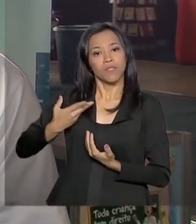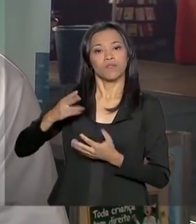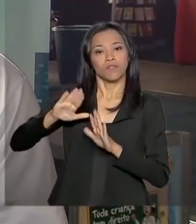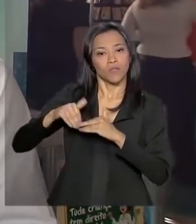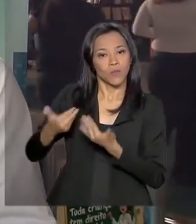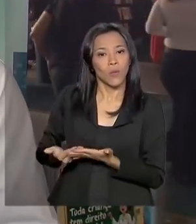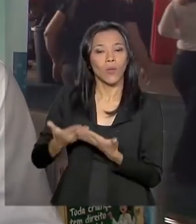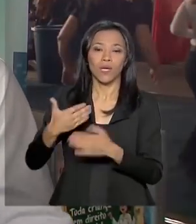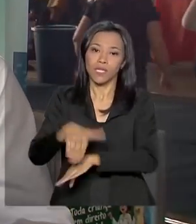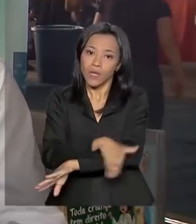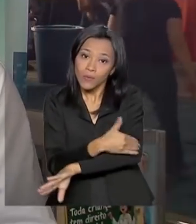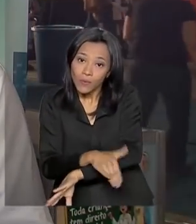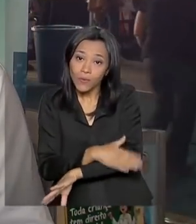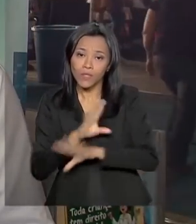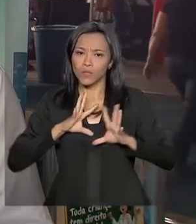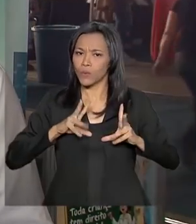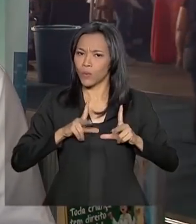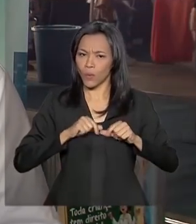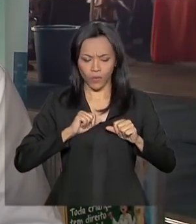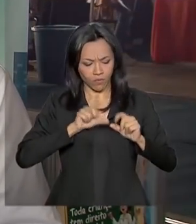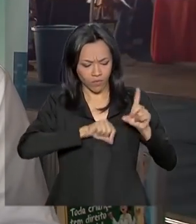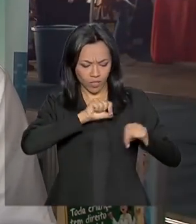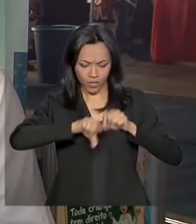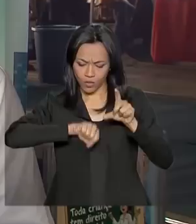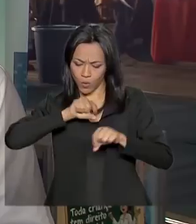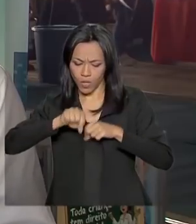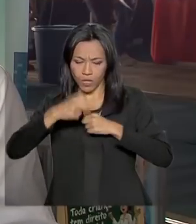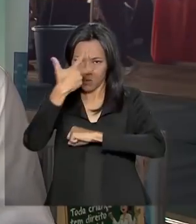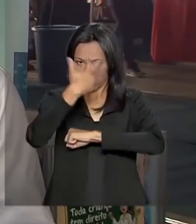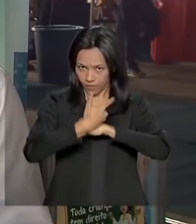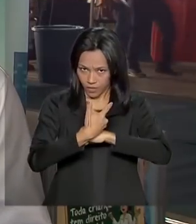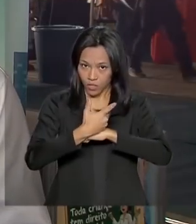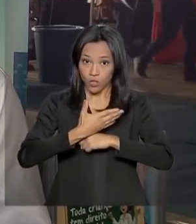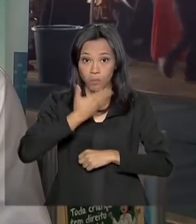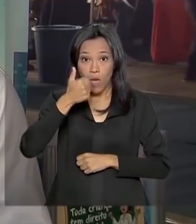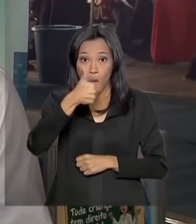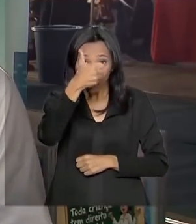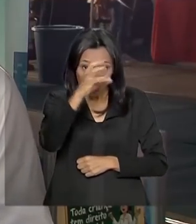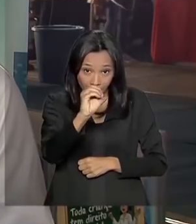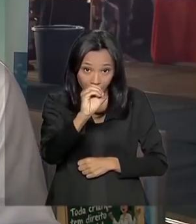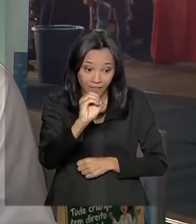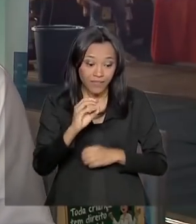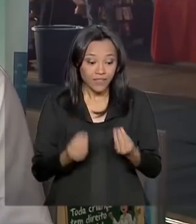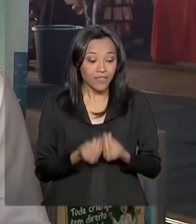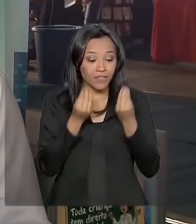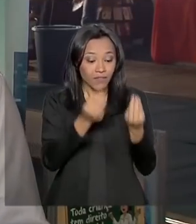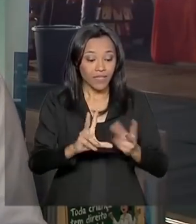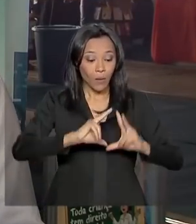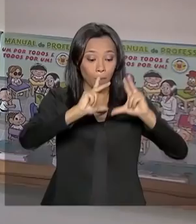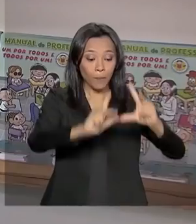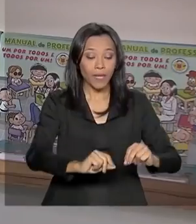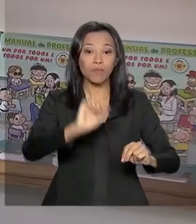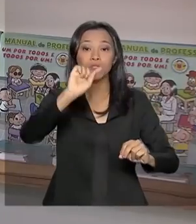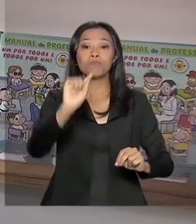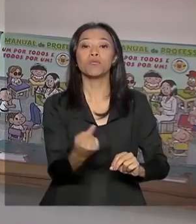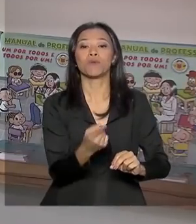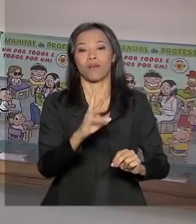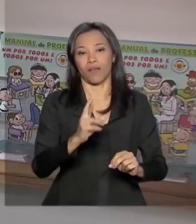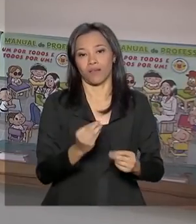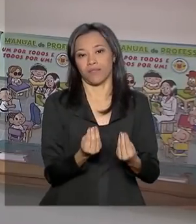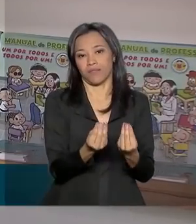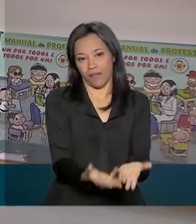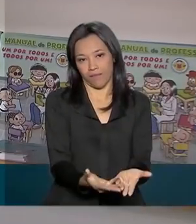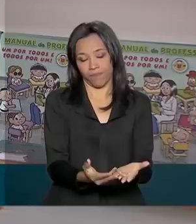amigos da rua. Todos os vídeos vão ser analisados por uma comissão julgadora e os dez melhores vídeos vão ganhar um prêmio de mil reais. No estande,